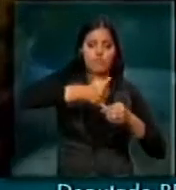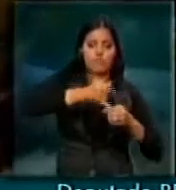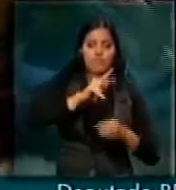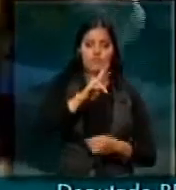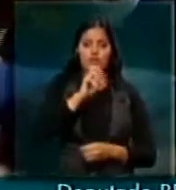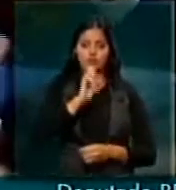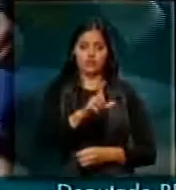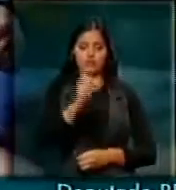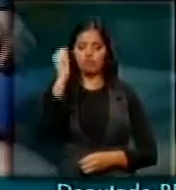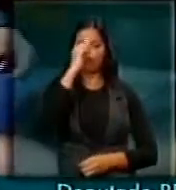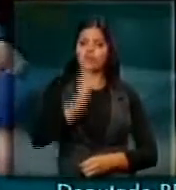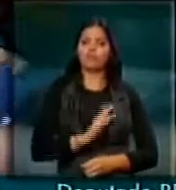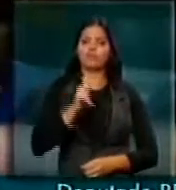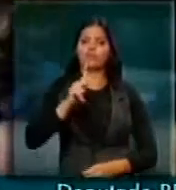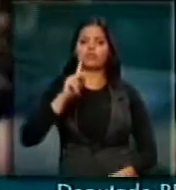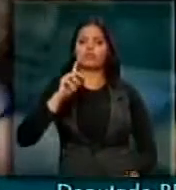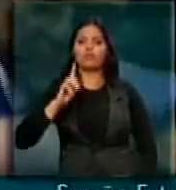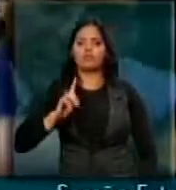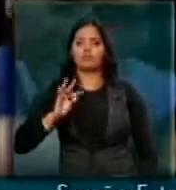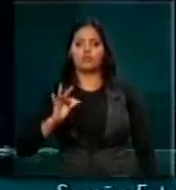brasileiro. O PDT encaminha o voto não, senhor presidente.